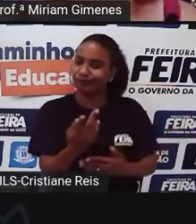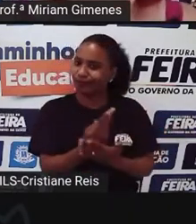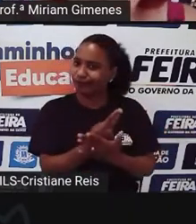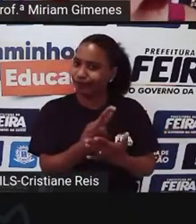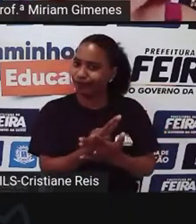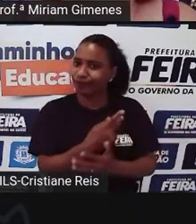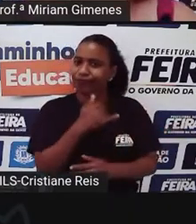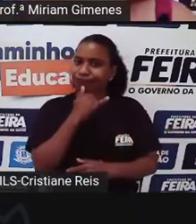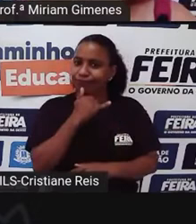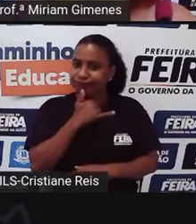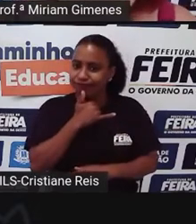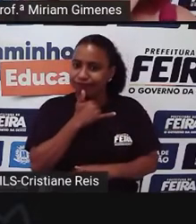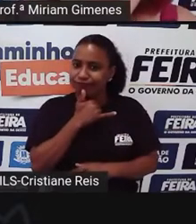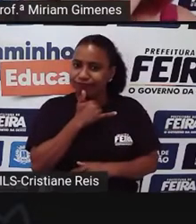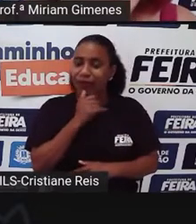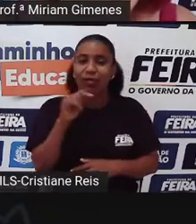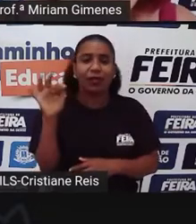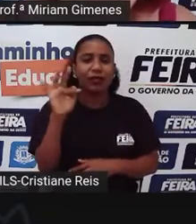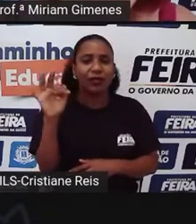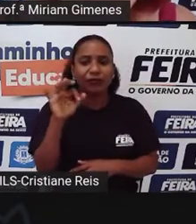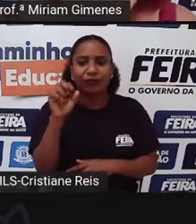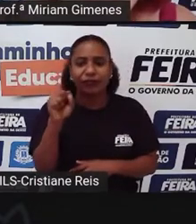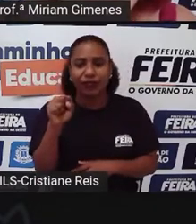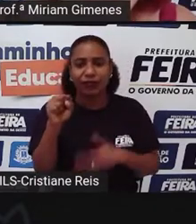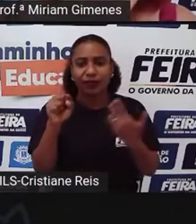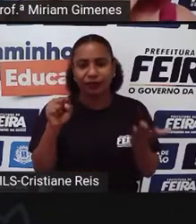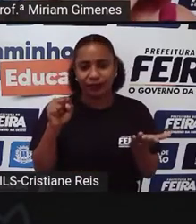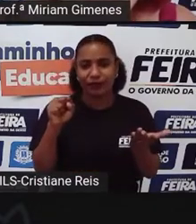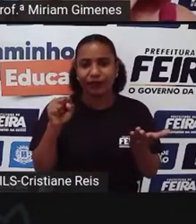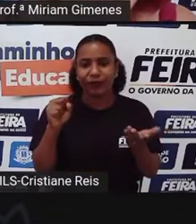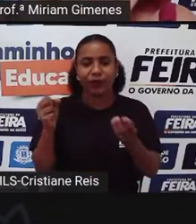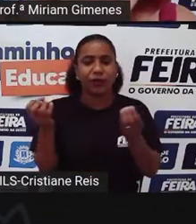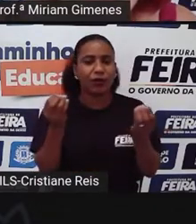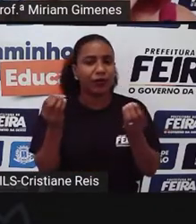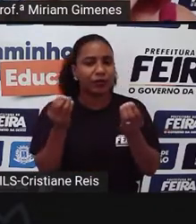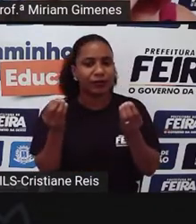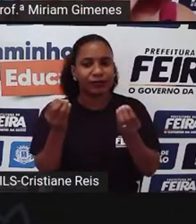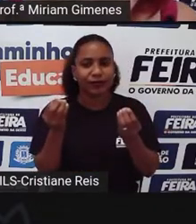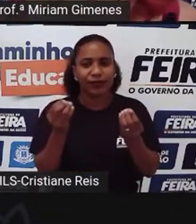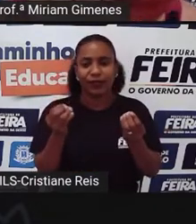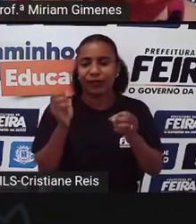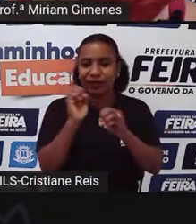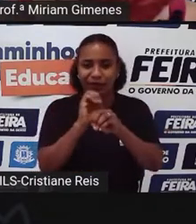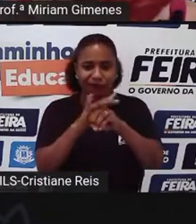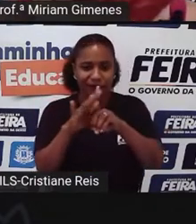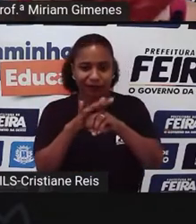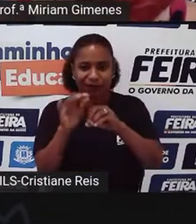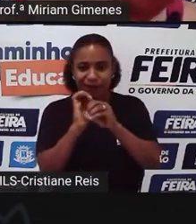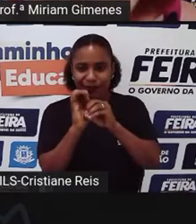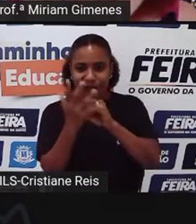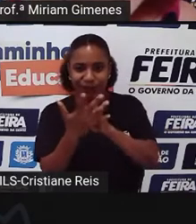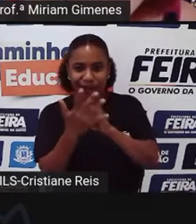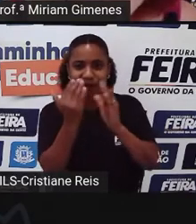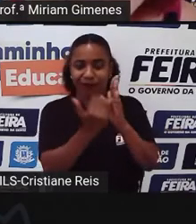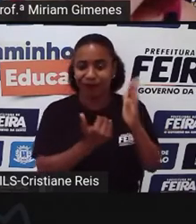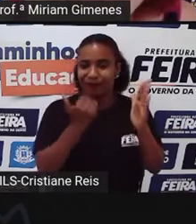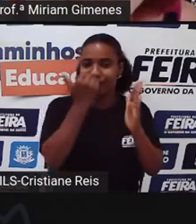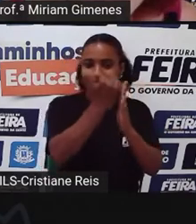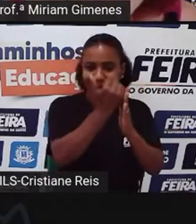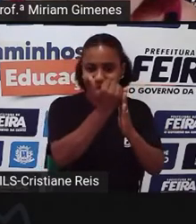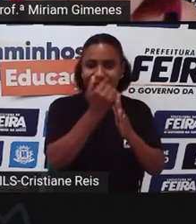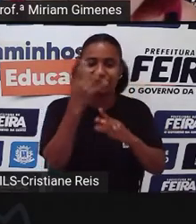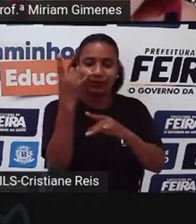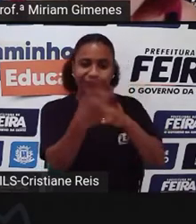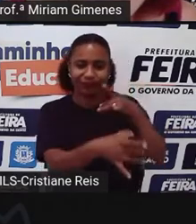Qual é a situação Aqui em Feira de Santana Nesse sentido Se na pandemia Houve mais casos